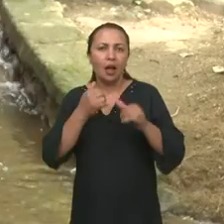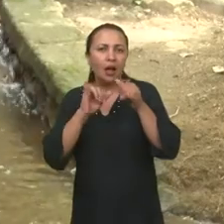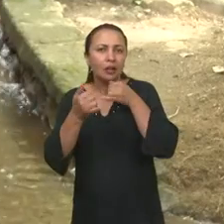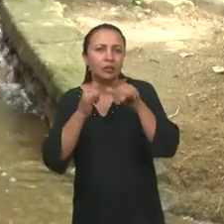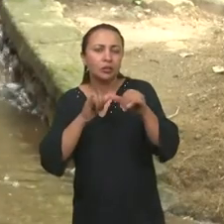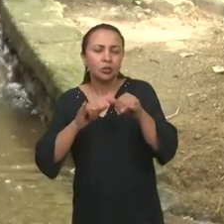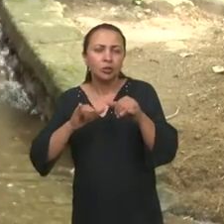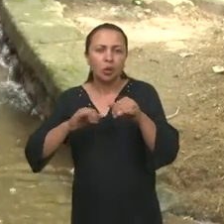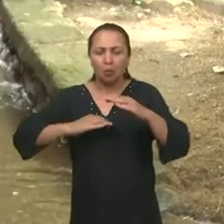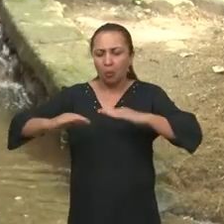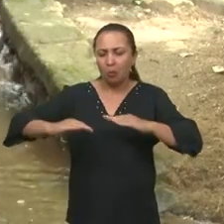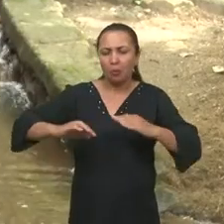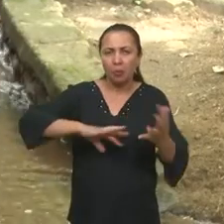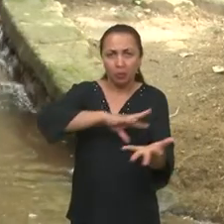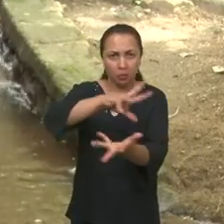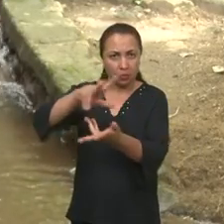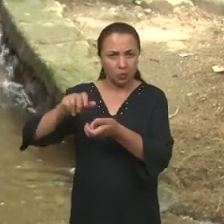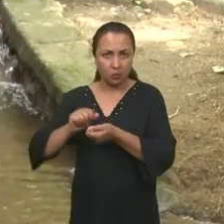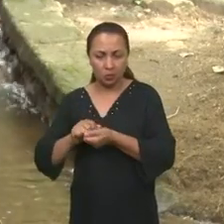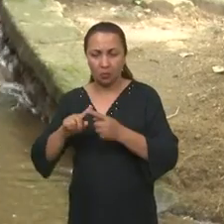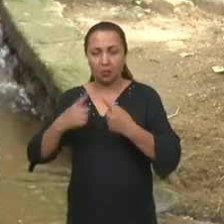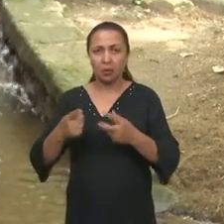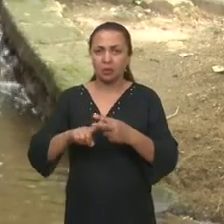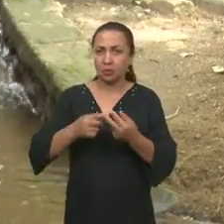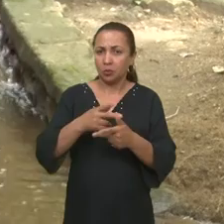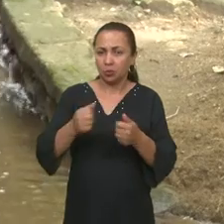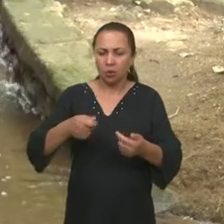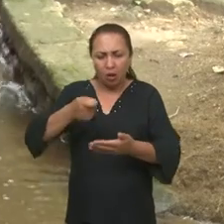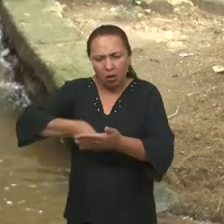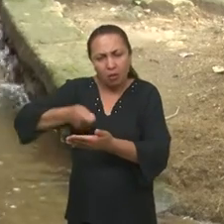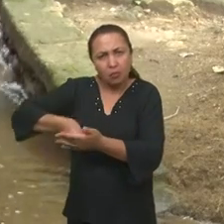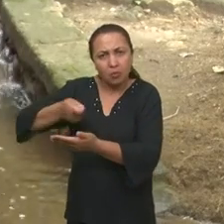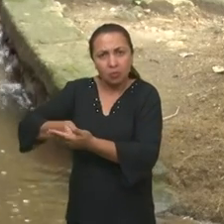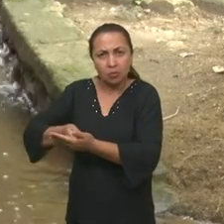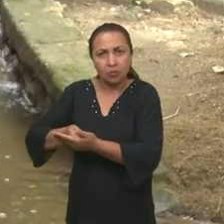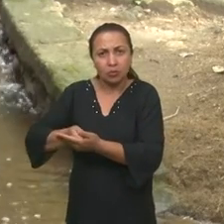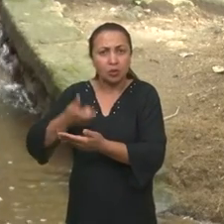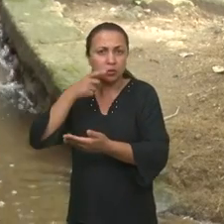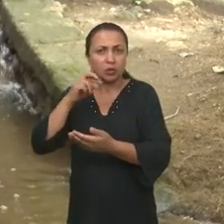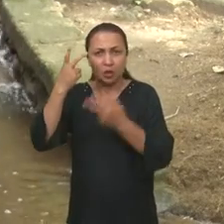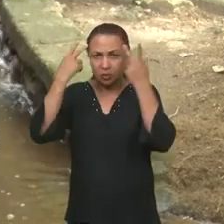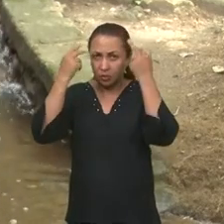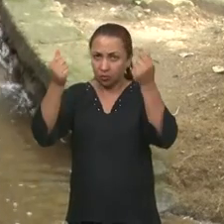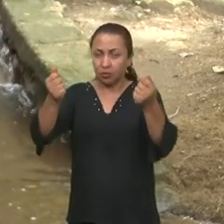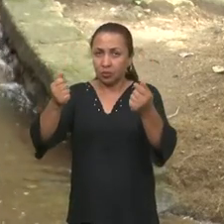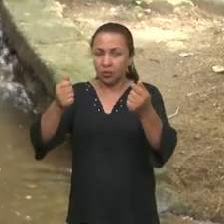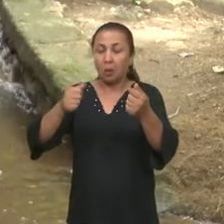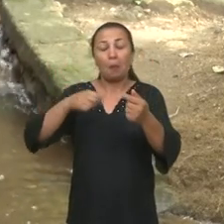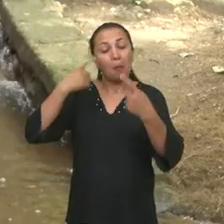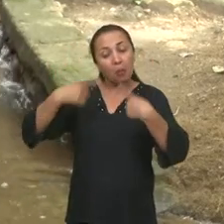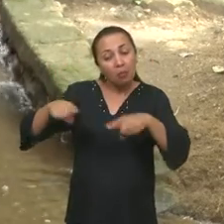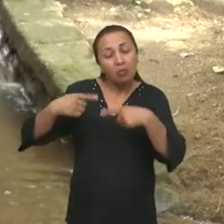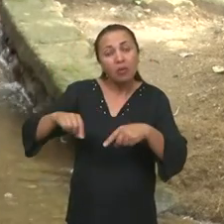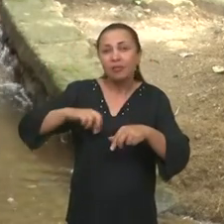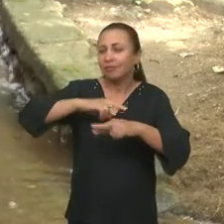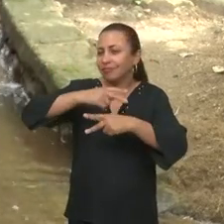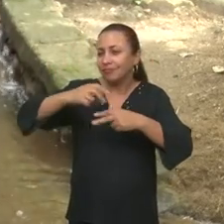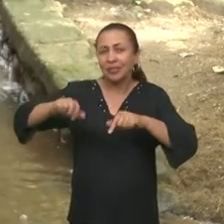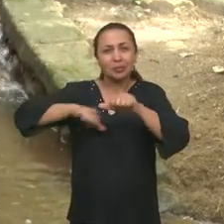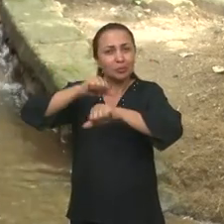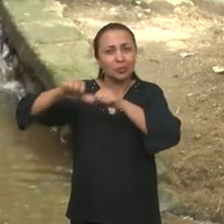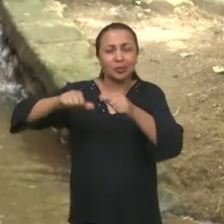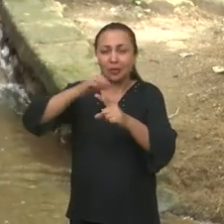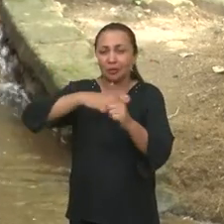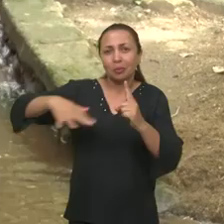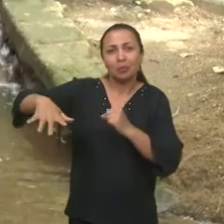A energia move o mundo, mas a sua produção é apoiada na exploração de recursos naturais, provocando uma série de modificações no